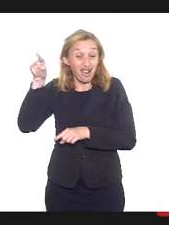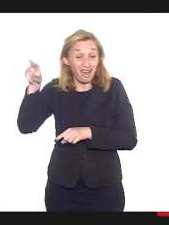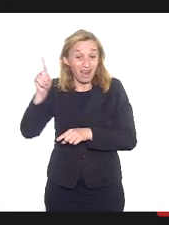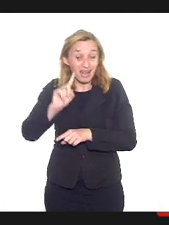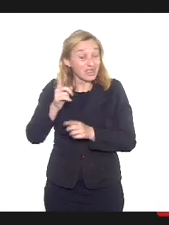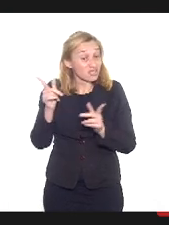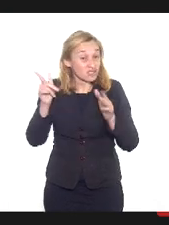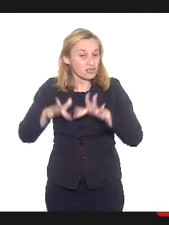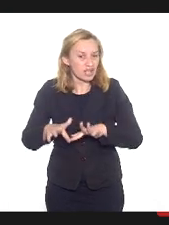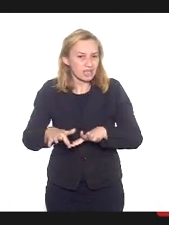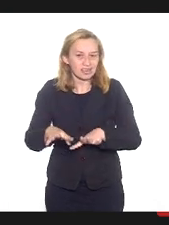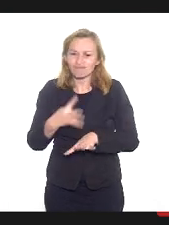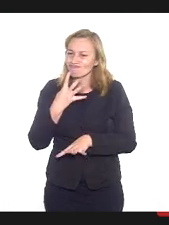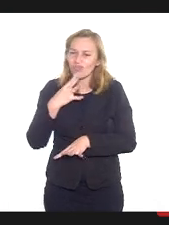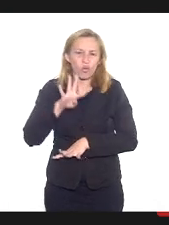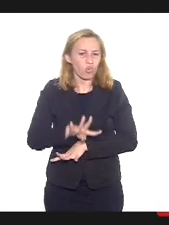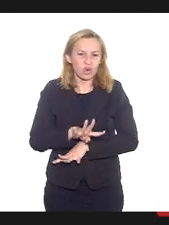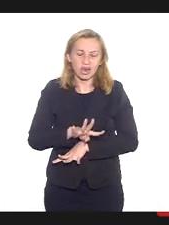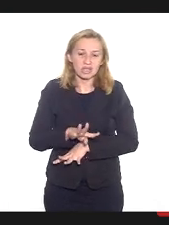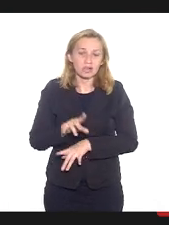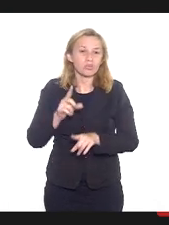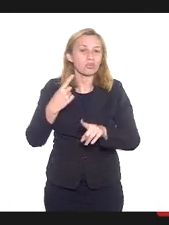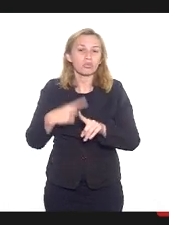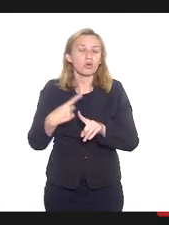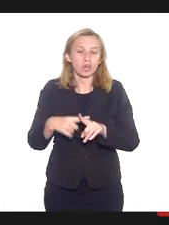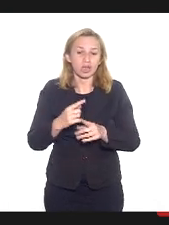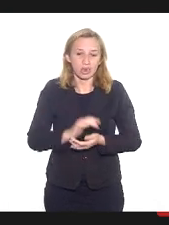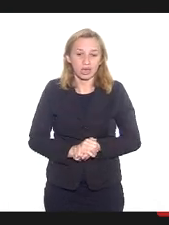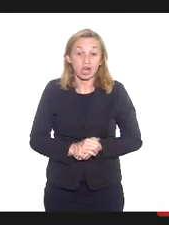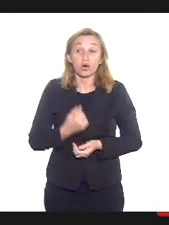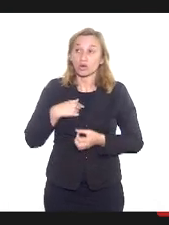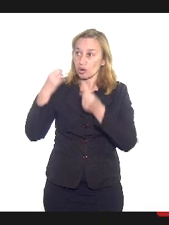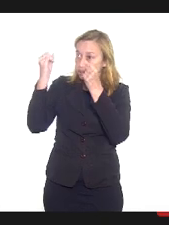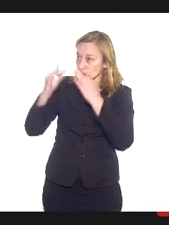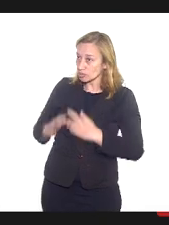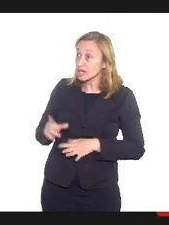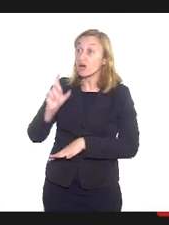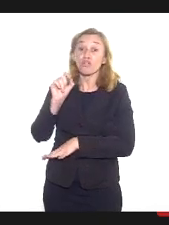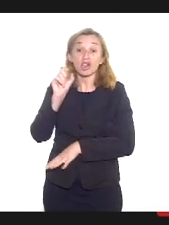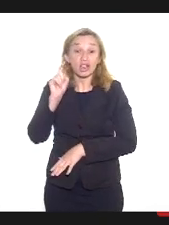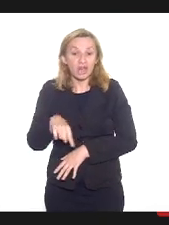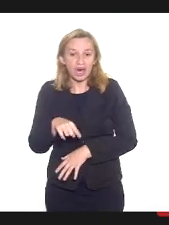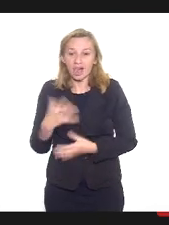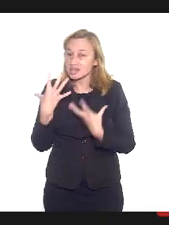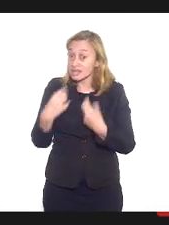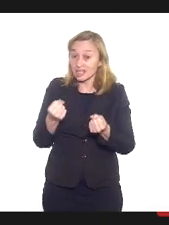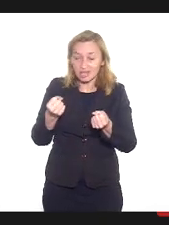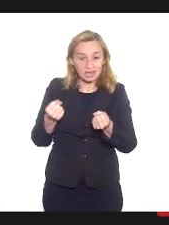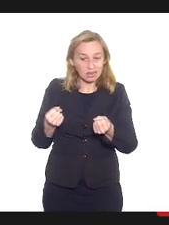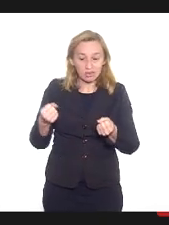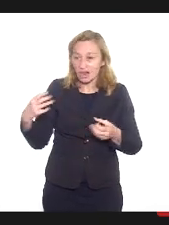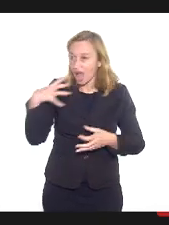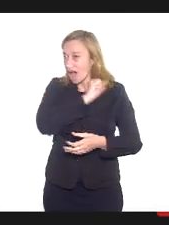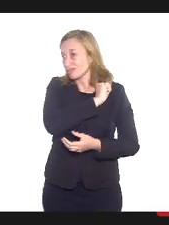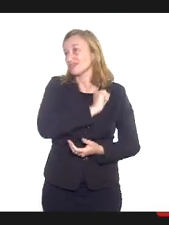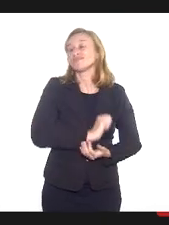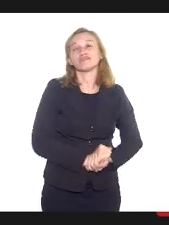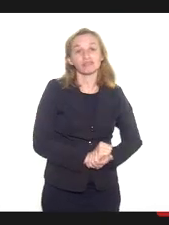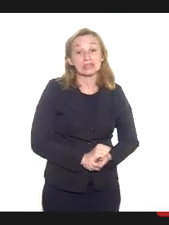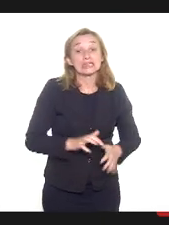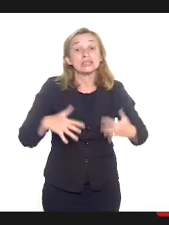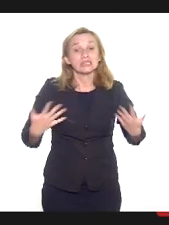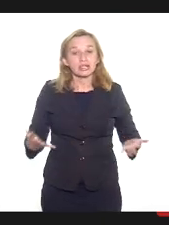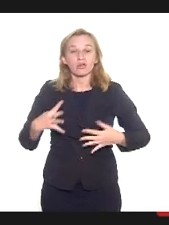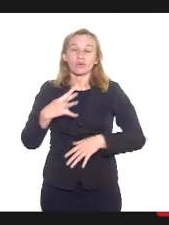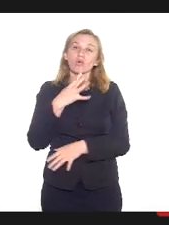preconceituosa, era um desconhecimento do que se tratava. Quando eu tinha a oportunidade de explicar o que era, a aceitação era total. enfim, então me